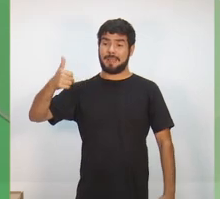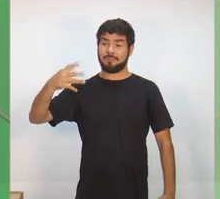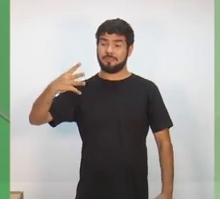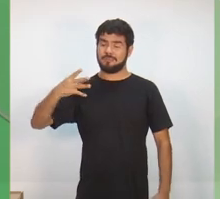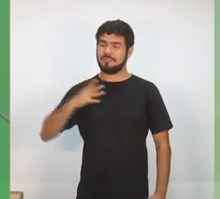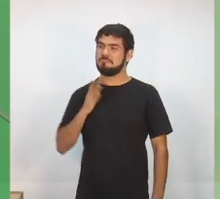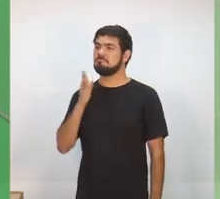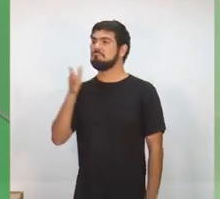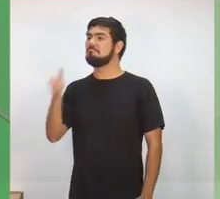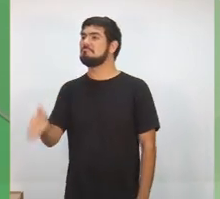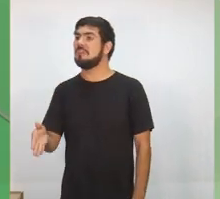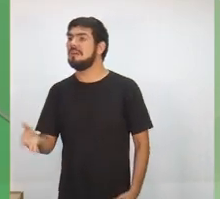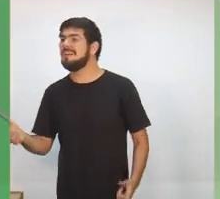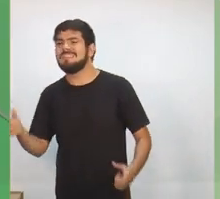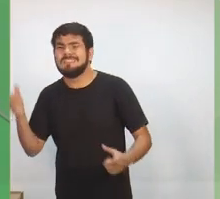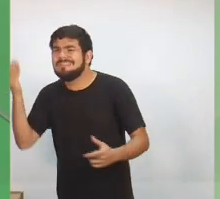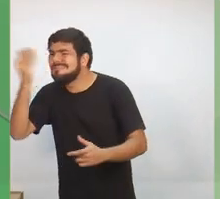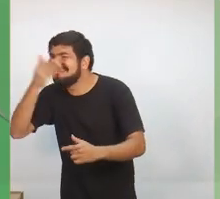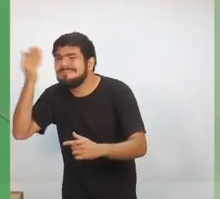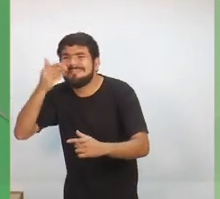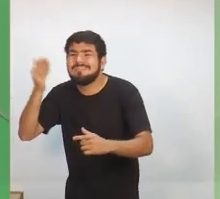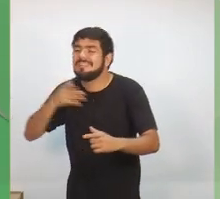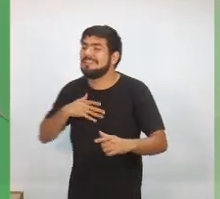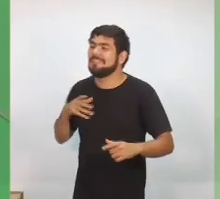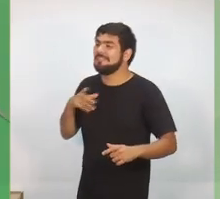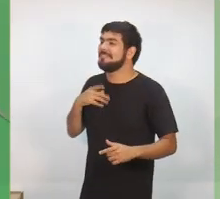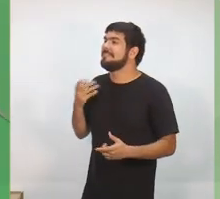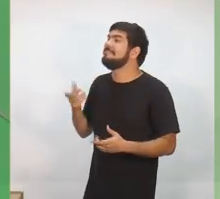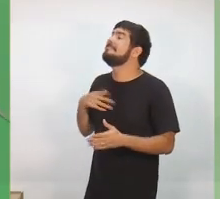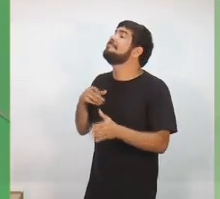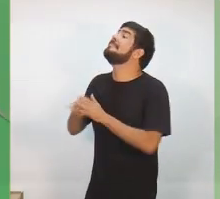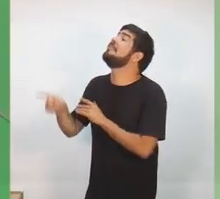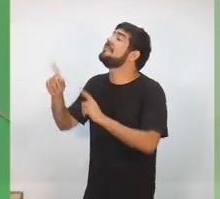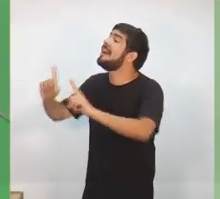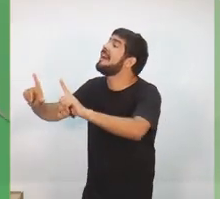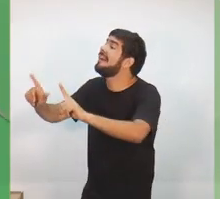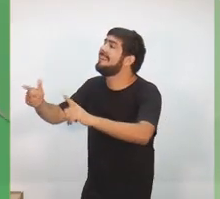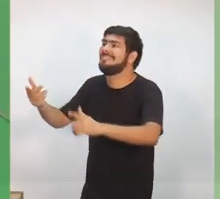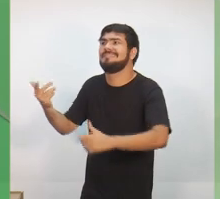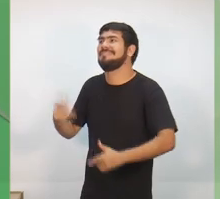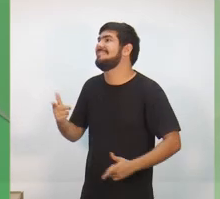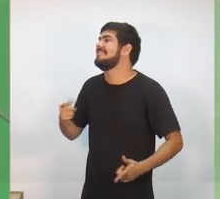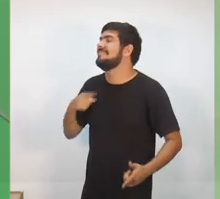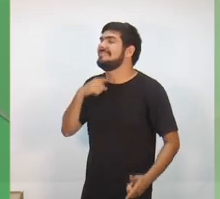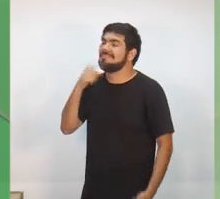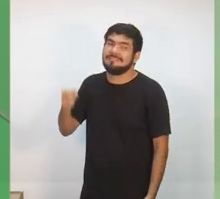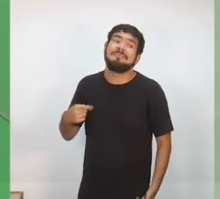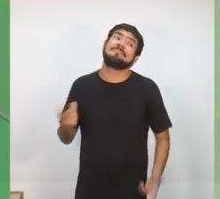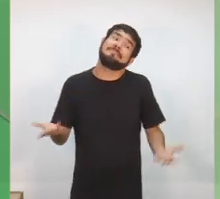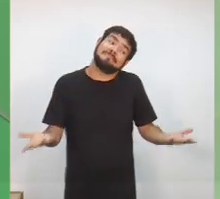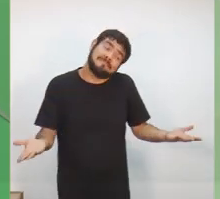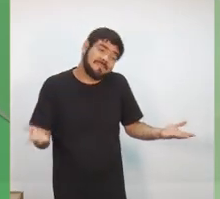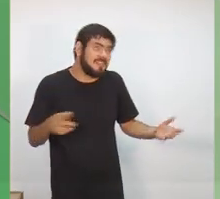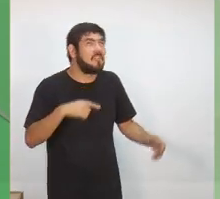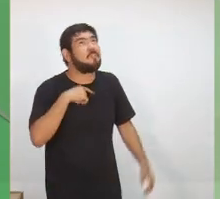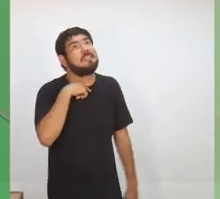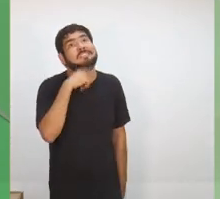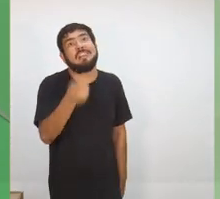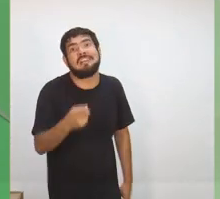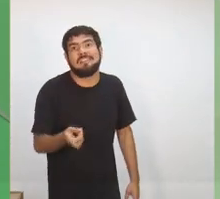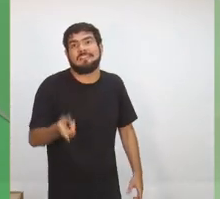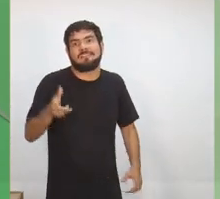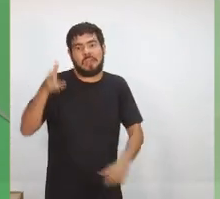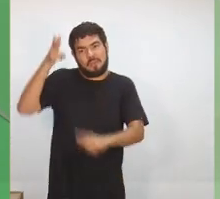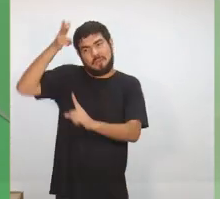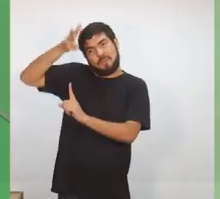a captura da tela porque as câmeras ali não estavam funcionando. Então o que nós estamos colocando é que justamente não adianta ter só uma